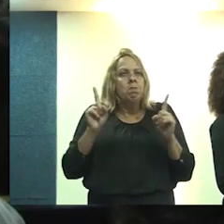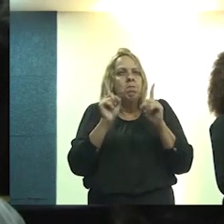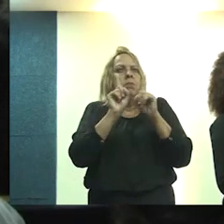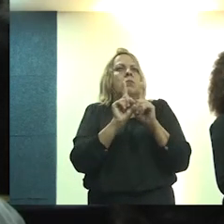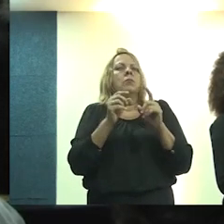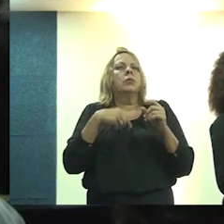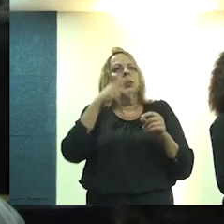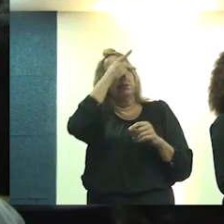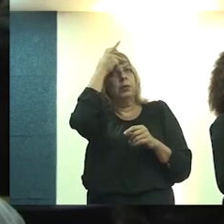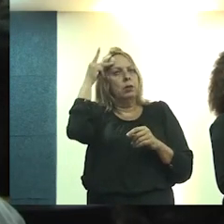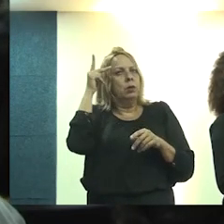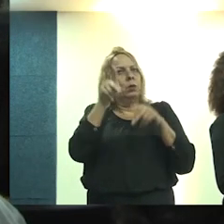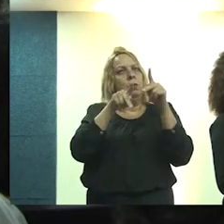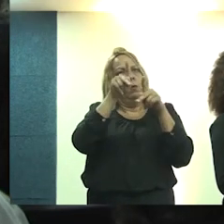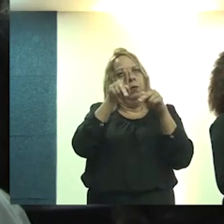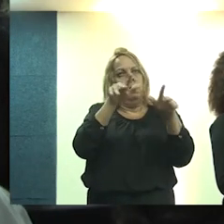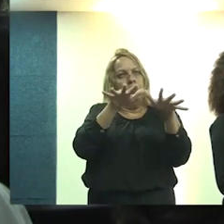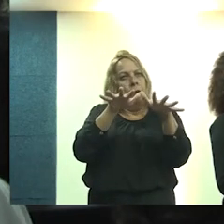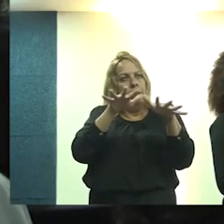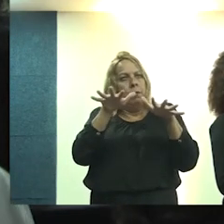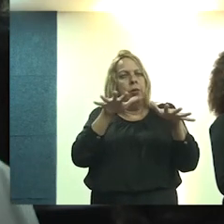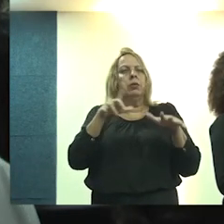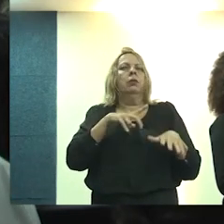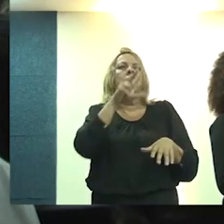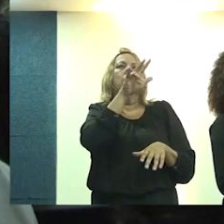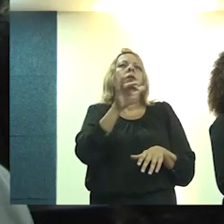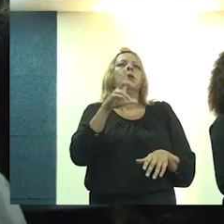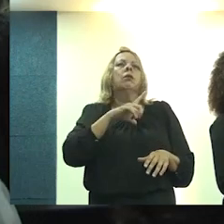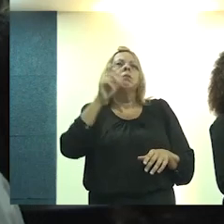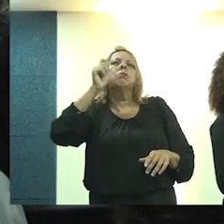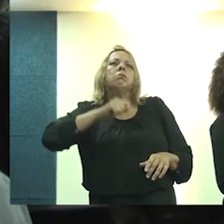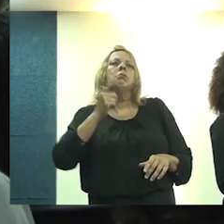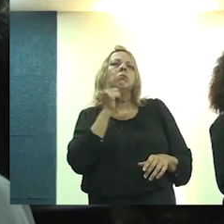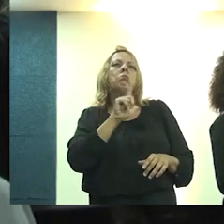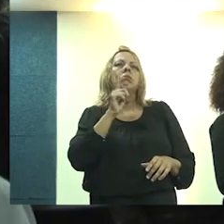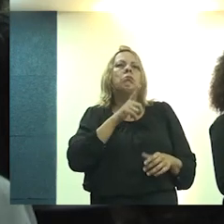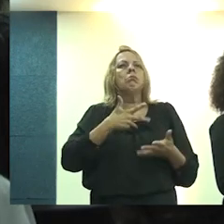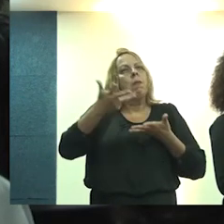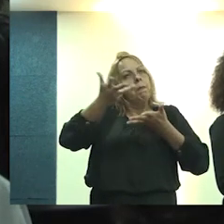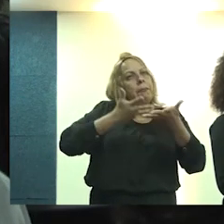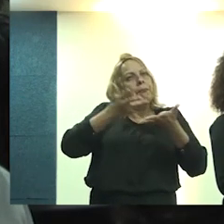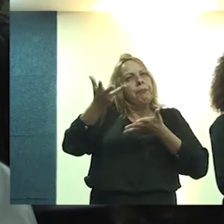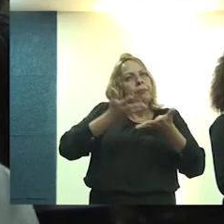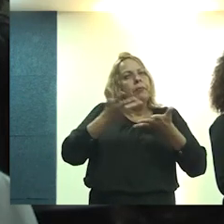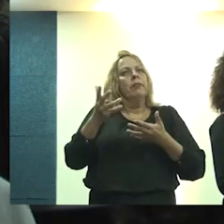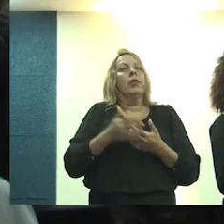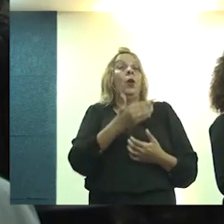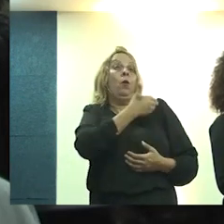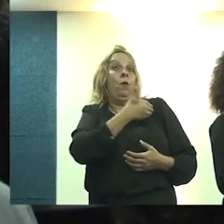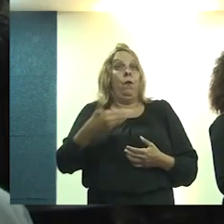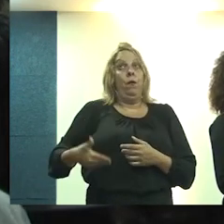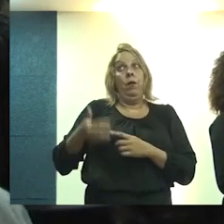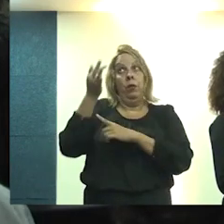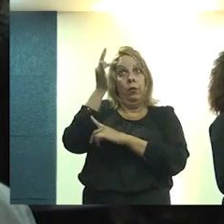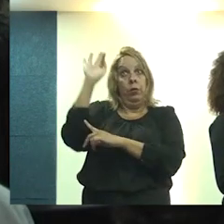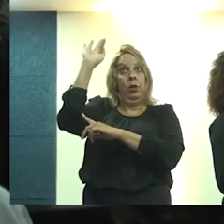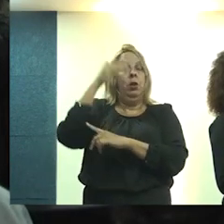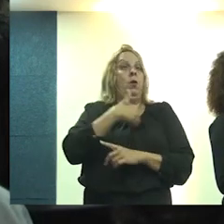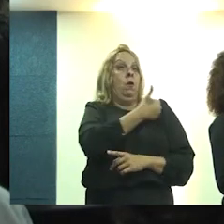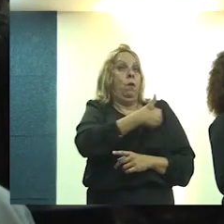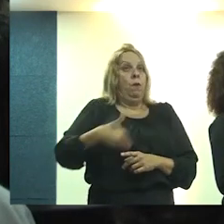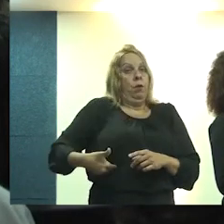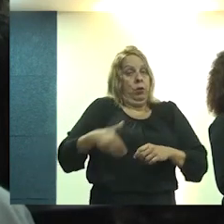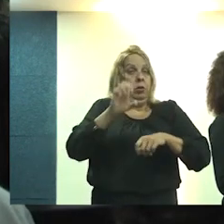próxima da população, próxima da mobilização, que vai ter condição de fazer essa interlocução. Governo federal, governos